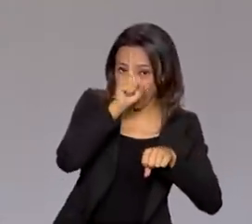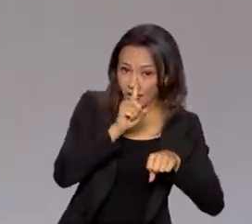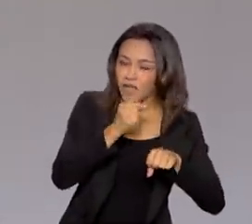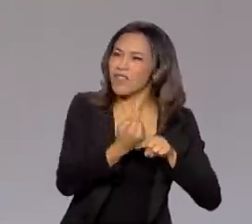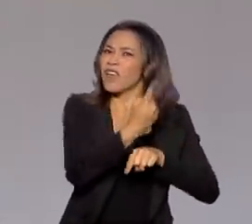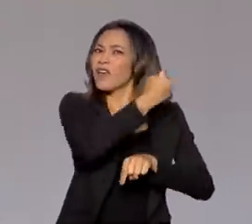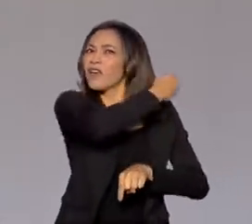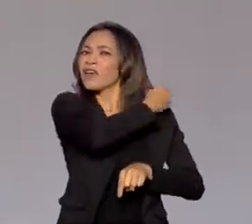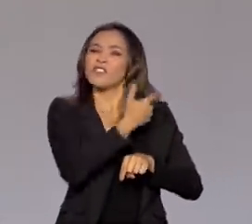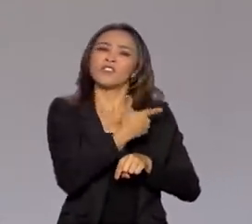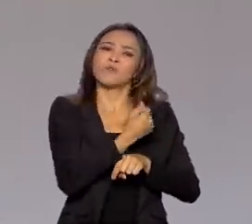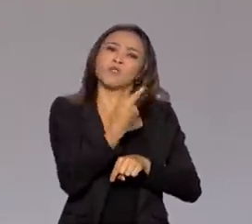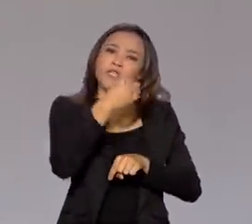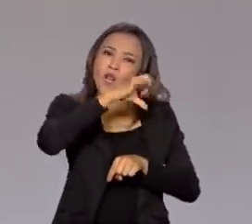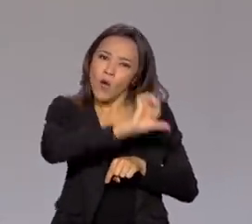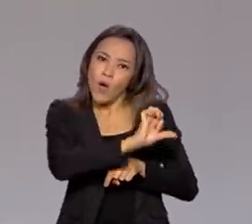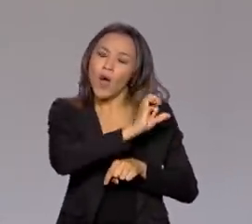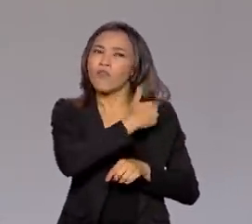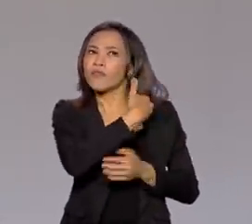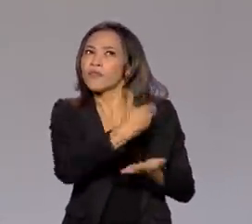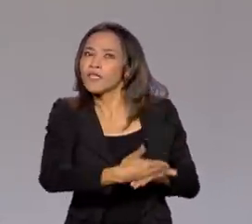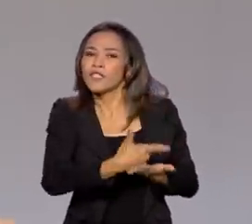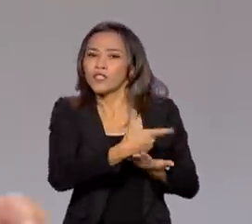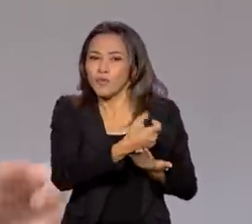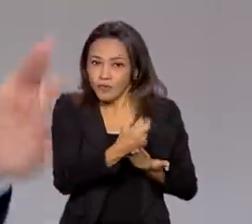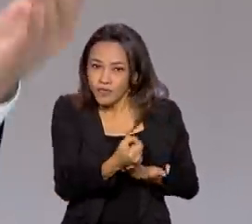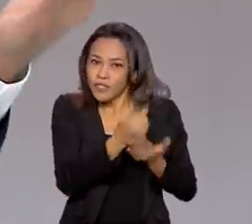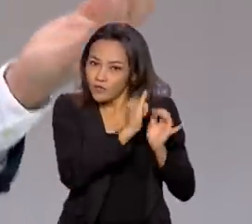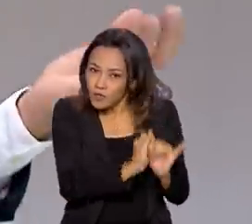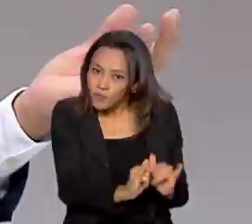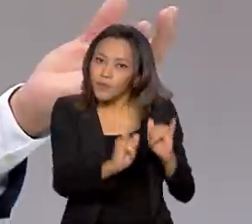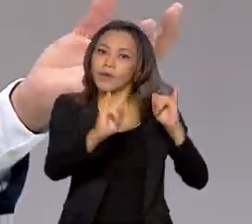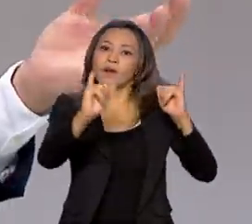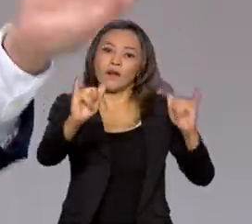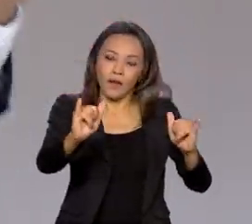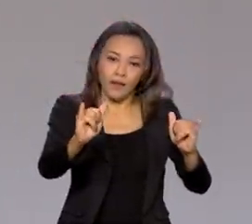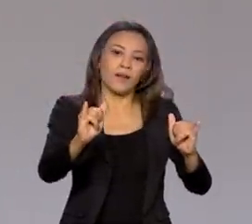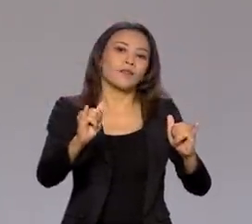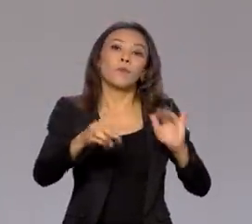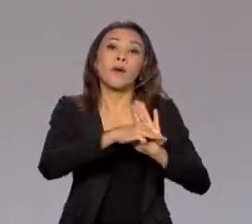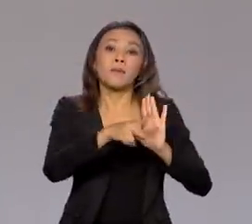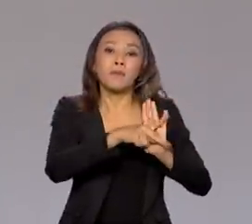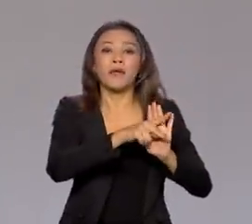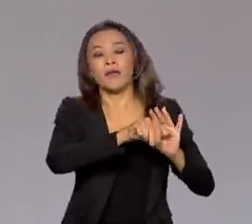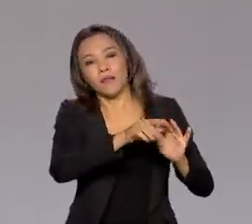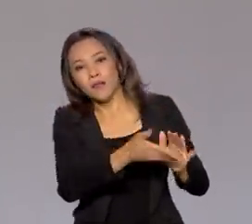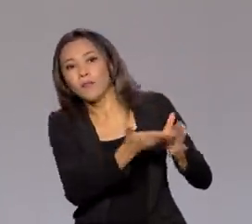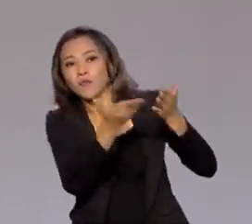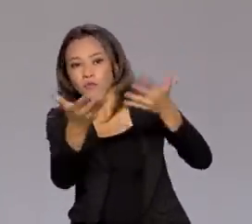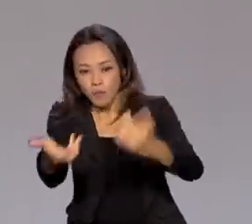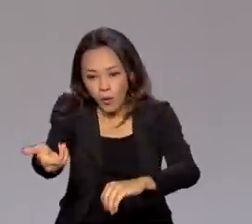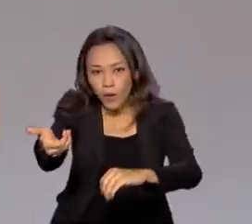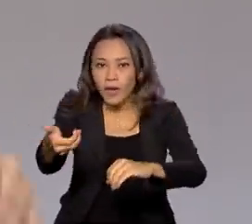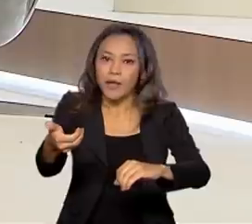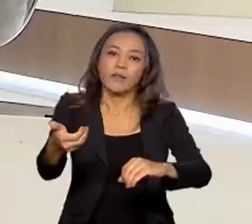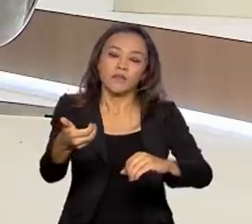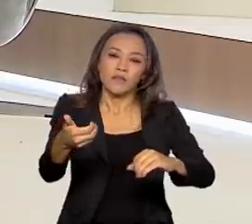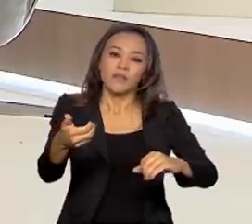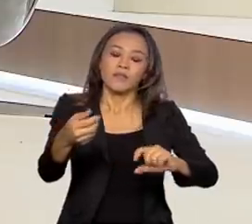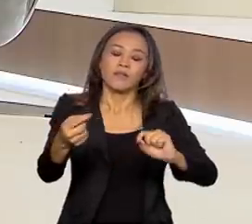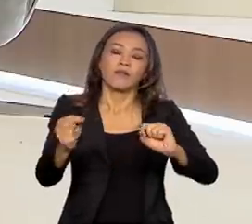2019. Em 2020 houve o lançamento por meio de uma medida provisória, passou pelo Congresso Nacional em